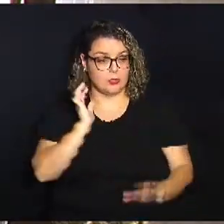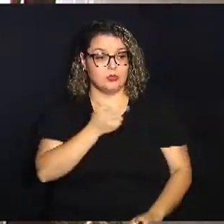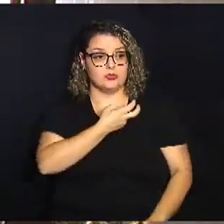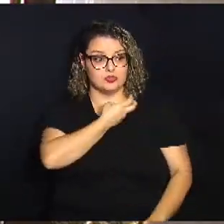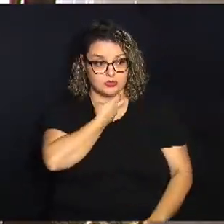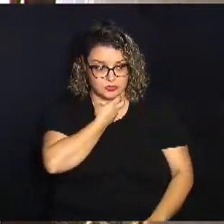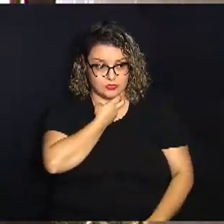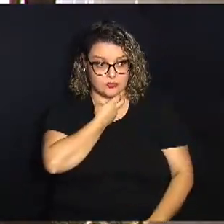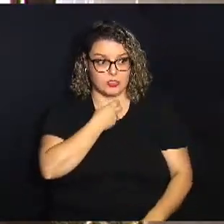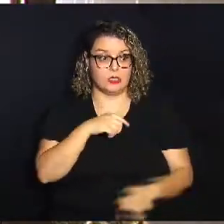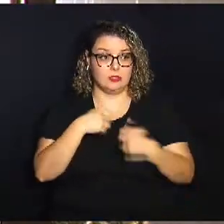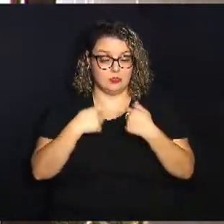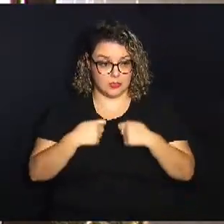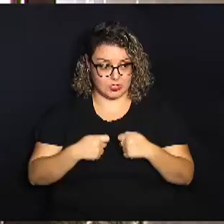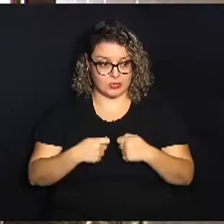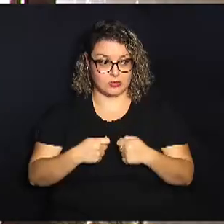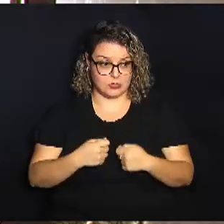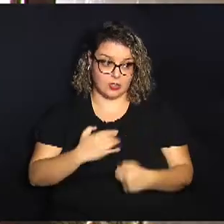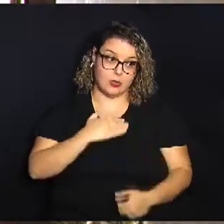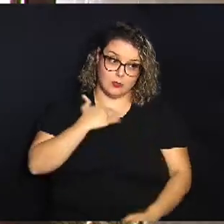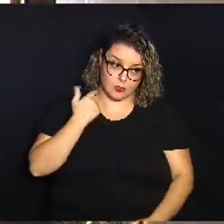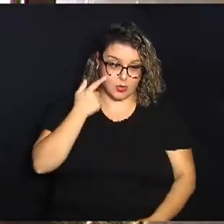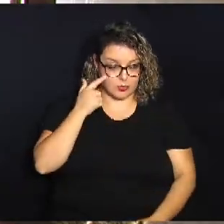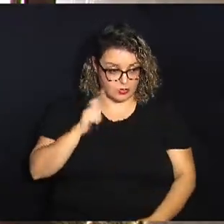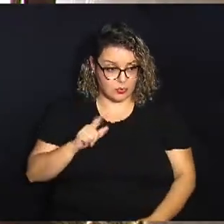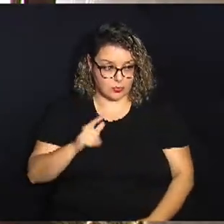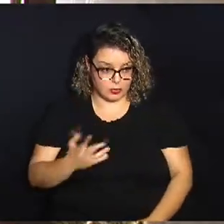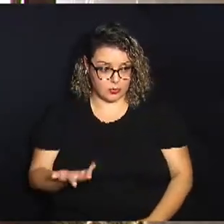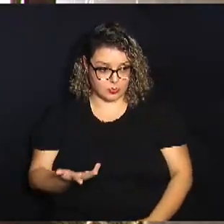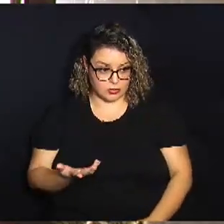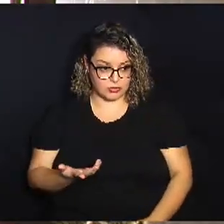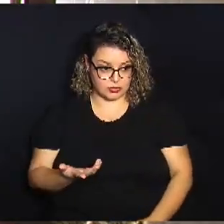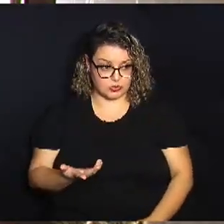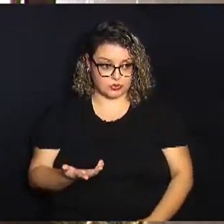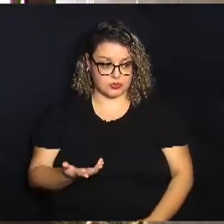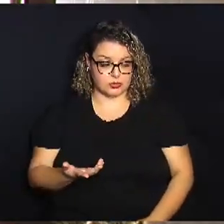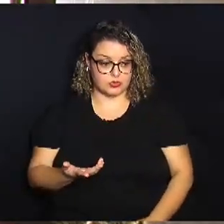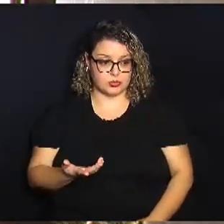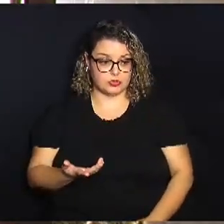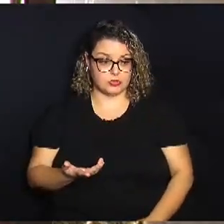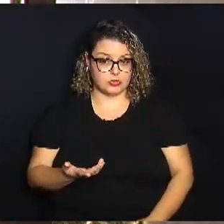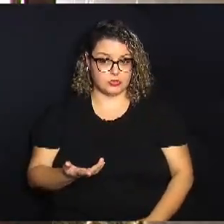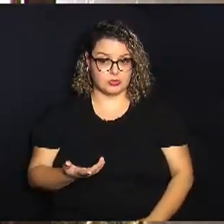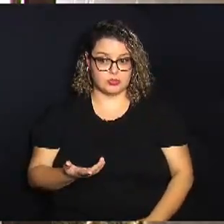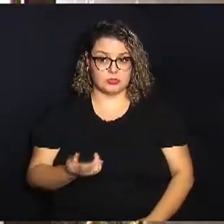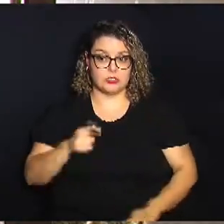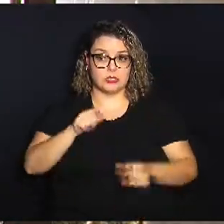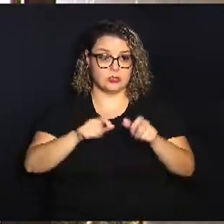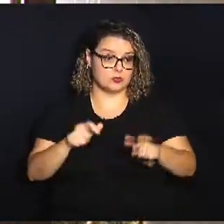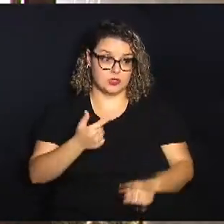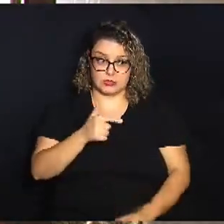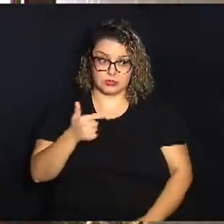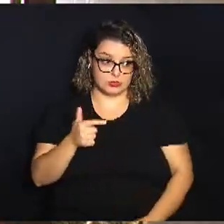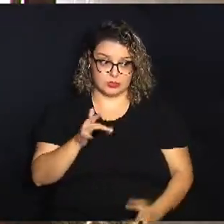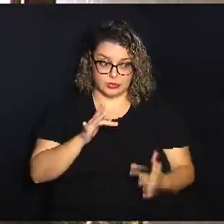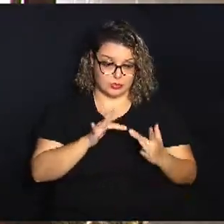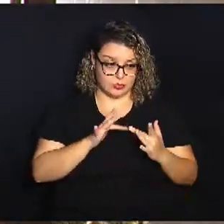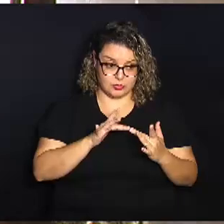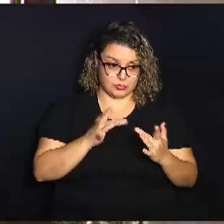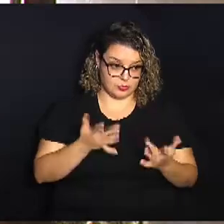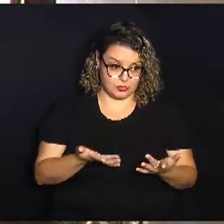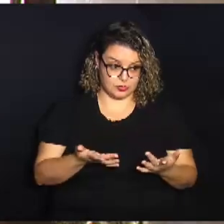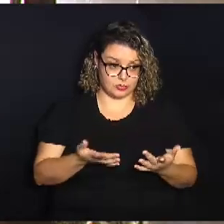devem estar mortos, evidentemente, não é? E as pessoas não tenham tido contato.